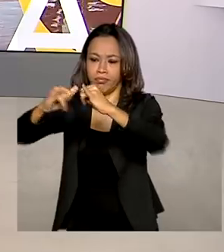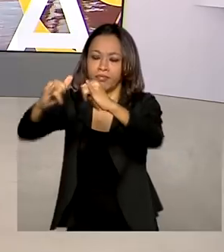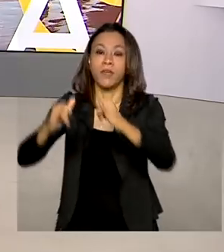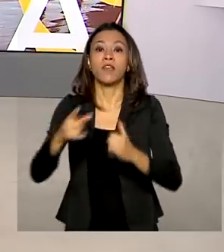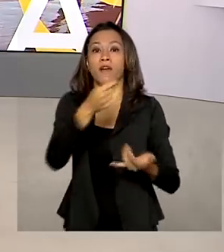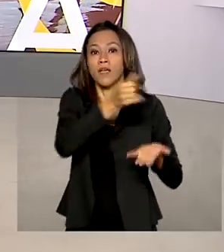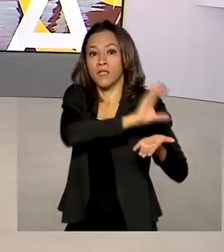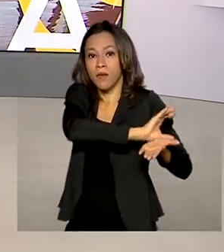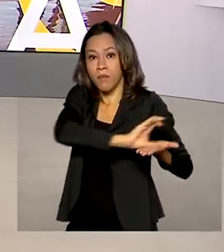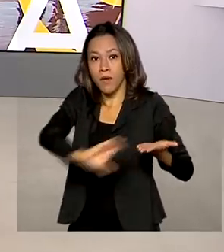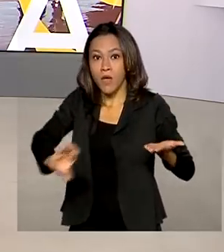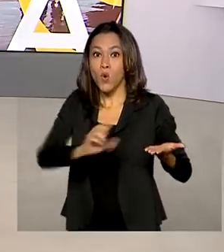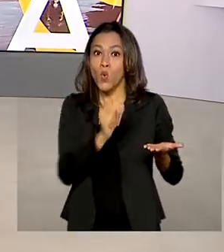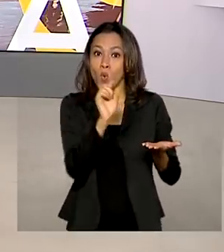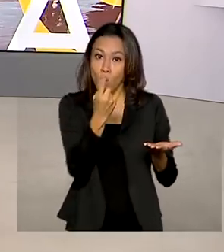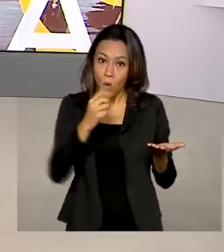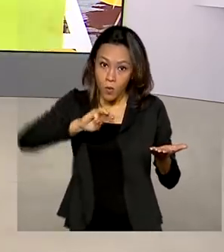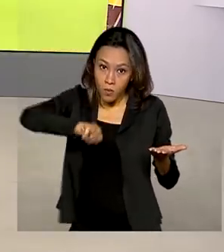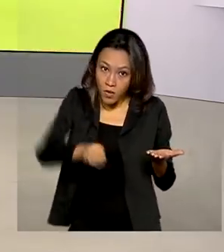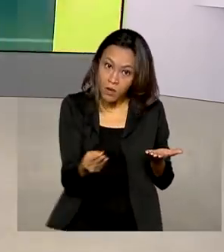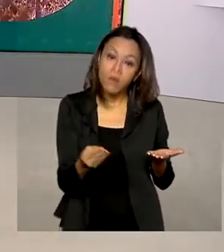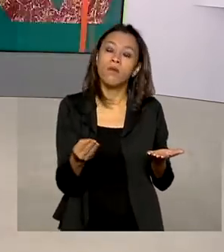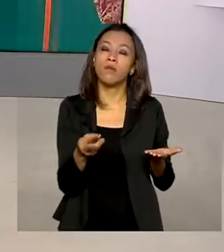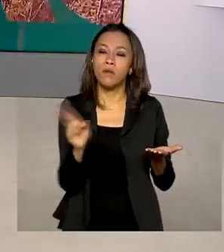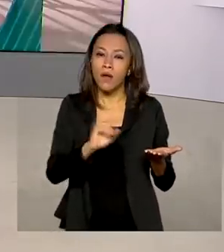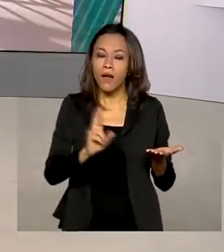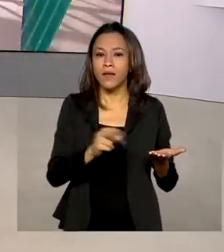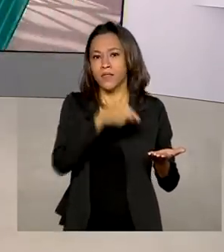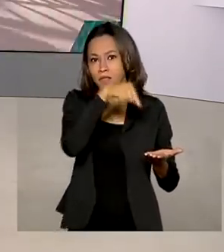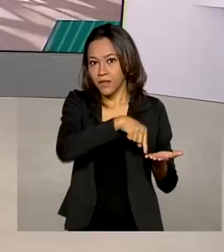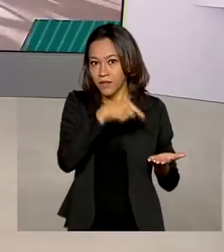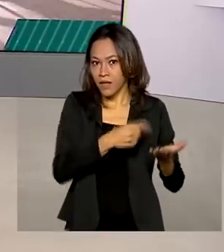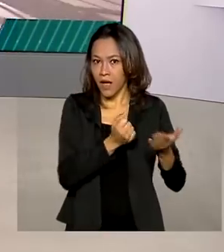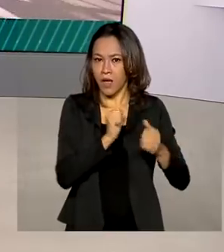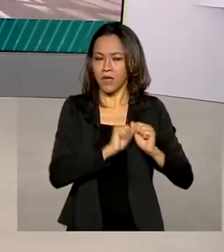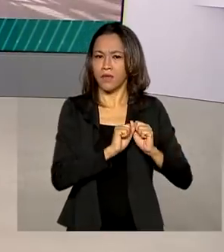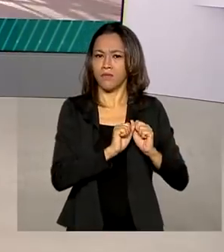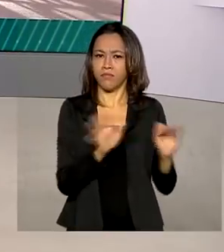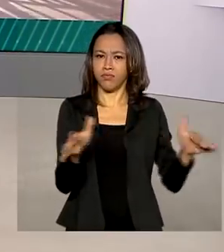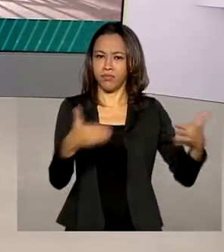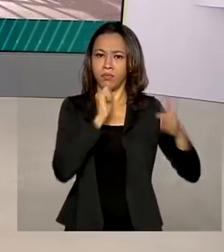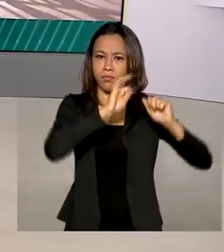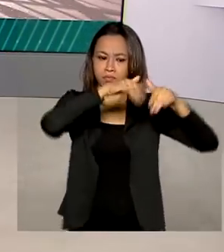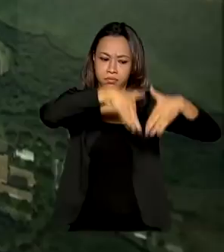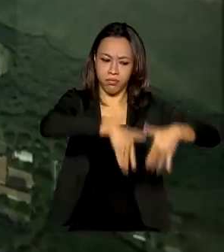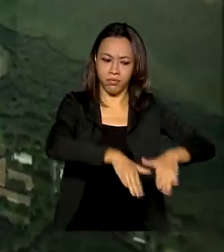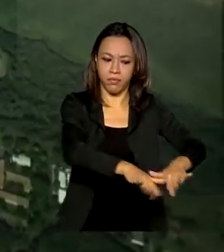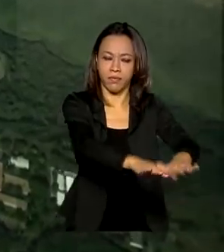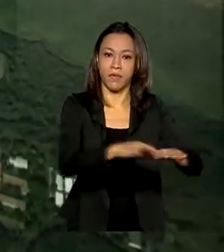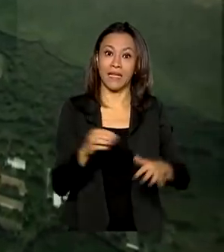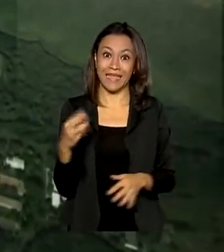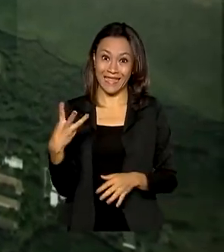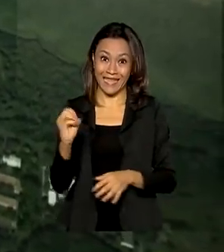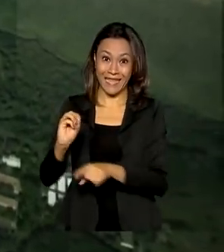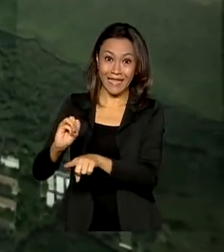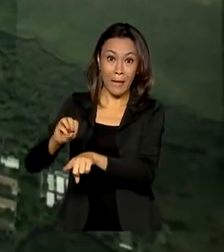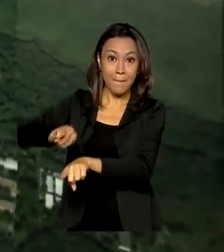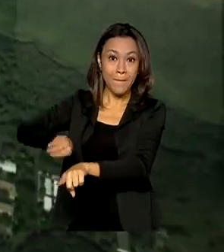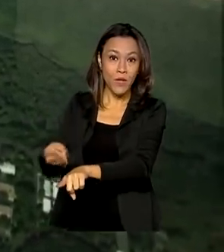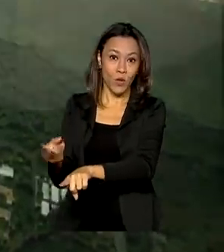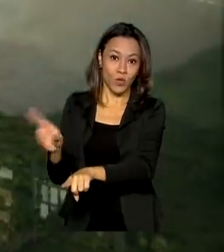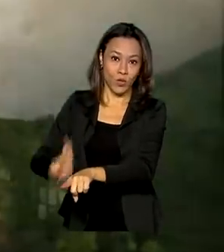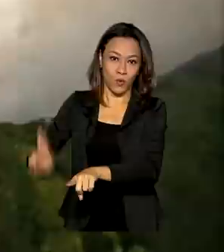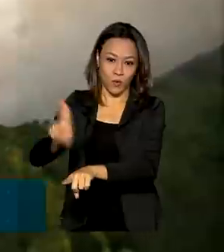Itaipu Binacional. A meta é revitalizar a estrutura que tem mais de 30 anos de uso. Uma aliança que